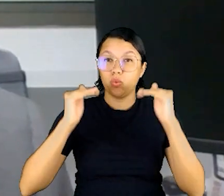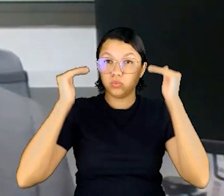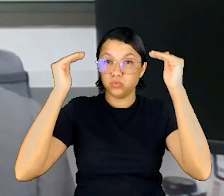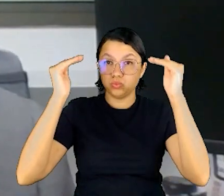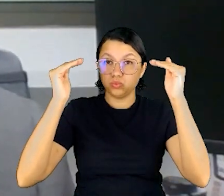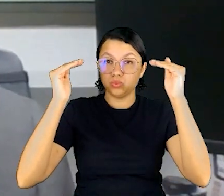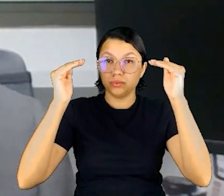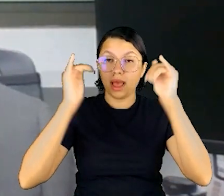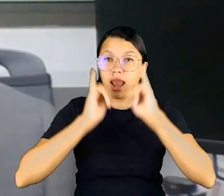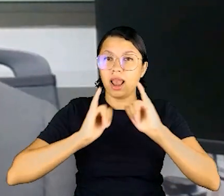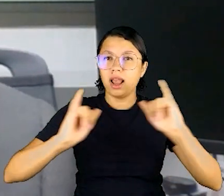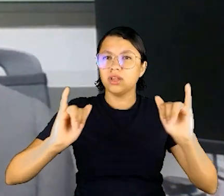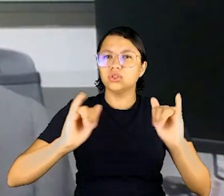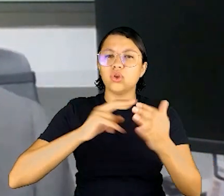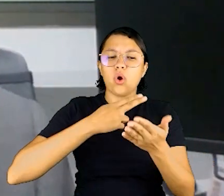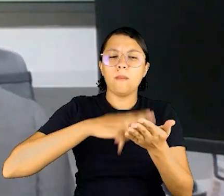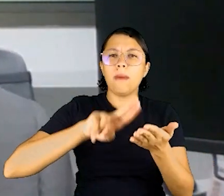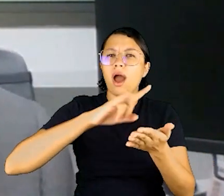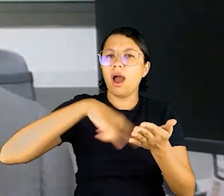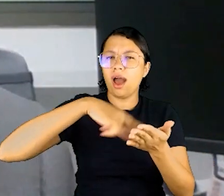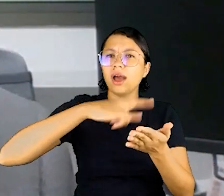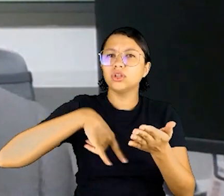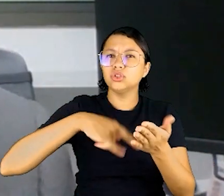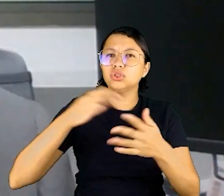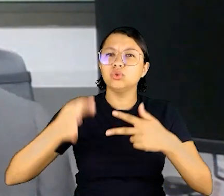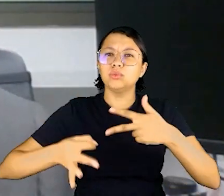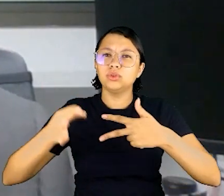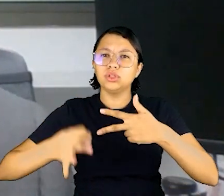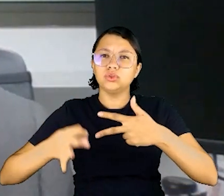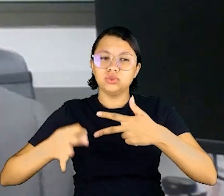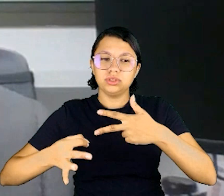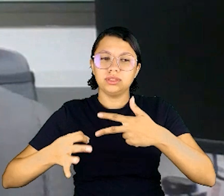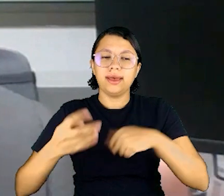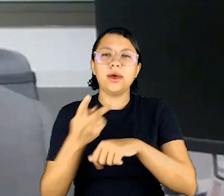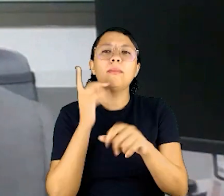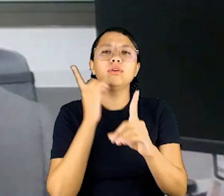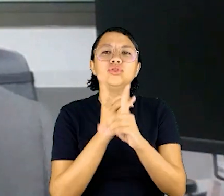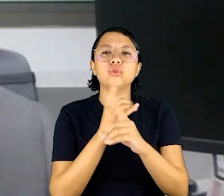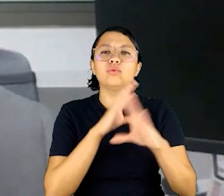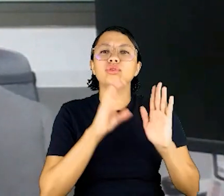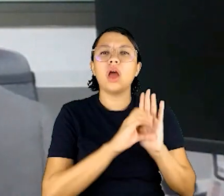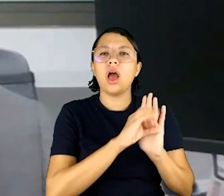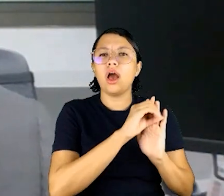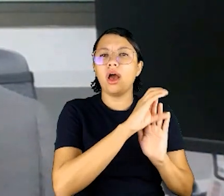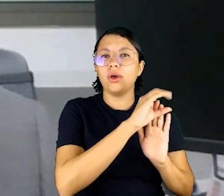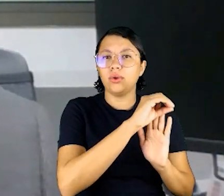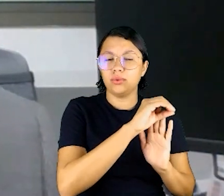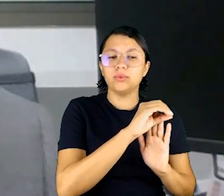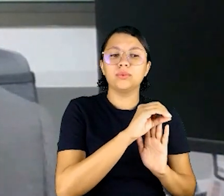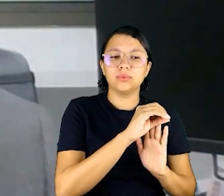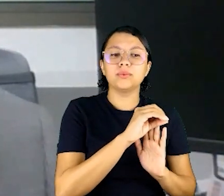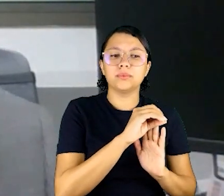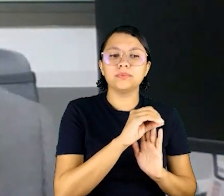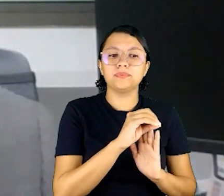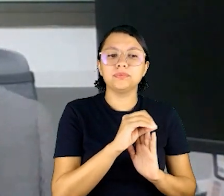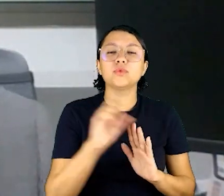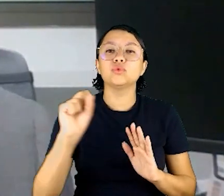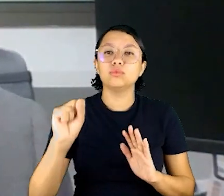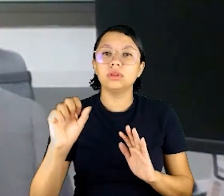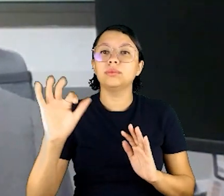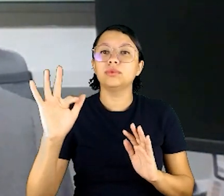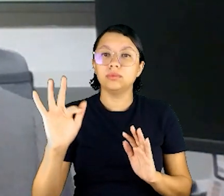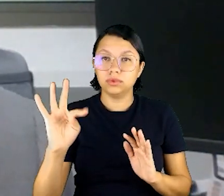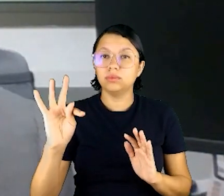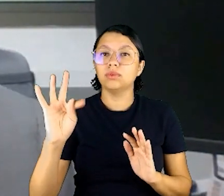lá em 2018, o Supremo Tribunal lançou uma cartilha do Poder Judiciário, vocês podem achar aí pelo Google, cartilha do Poder Judiciário